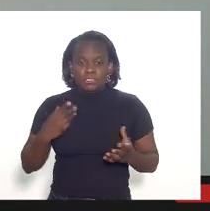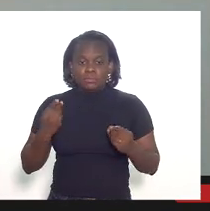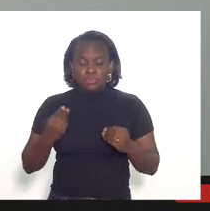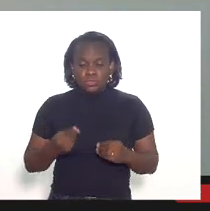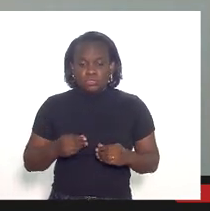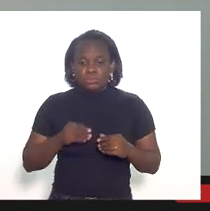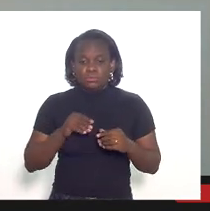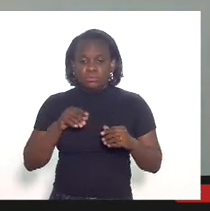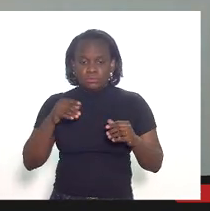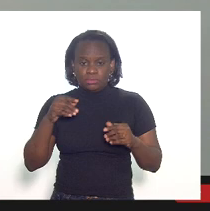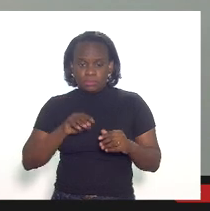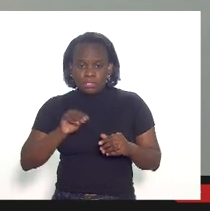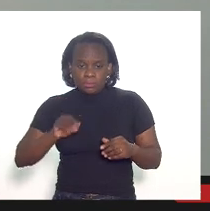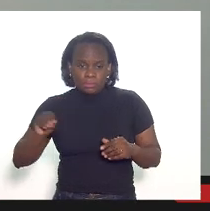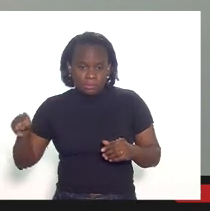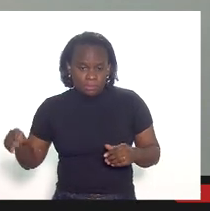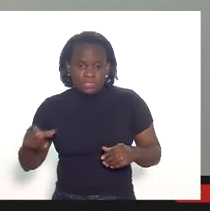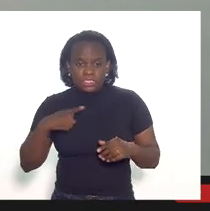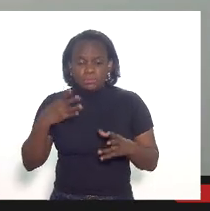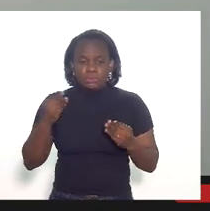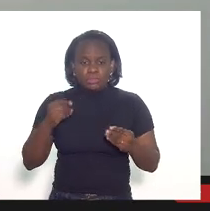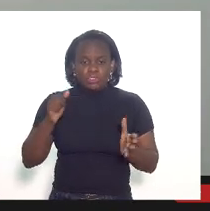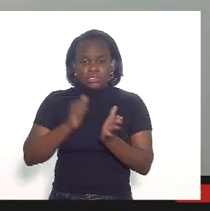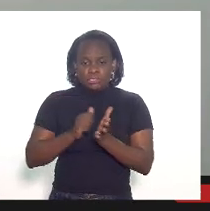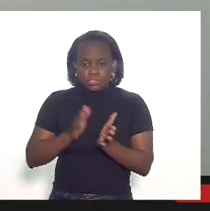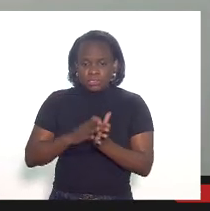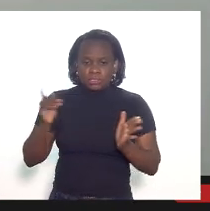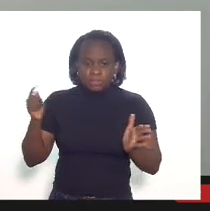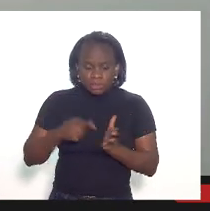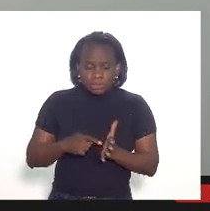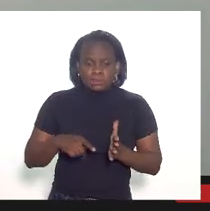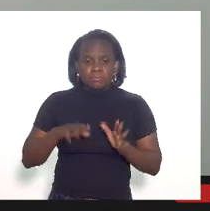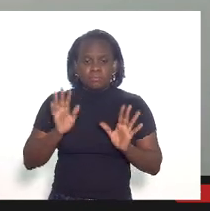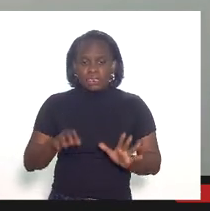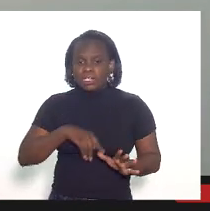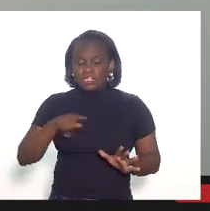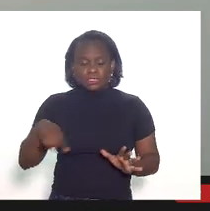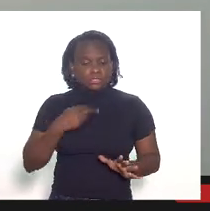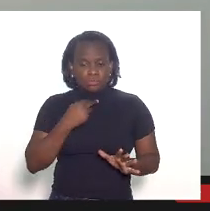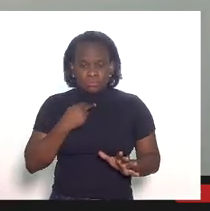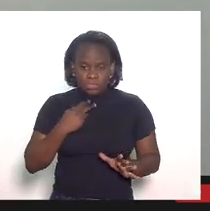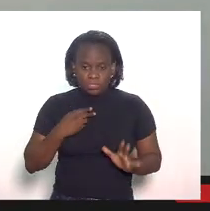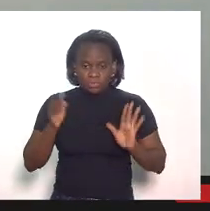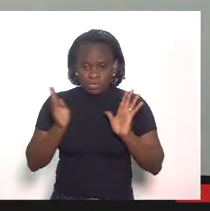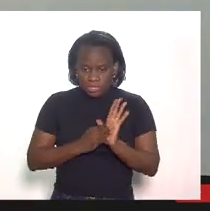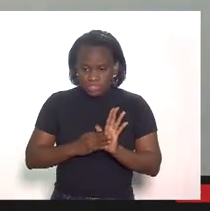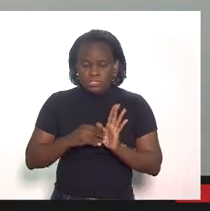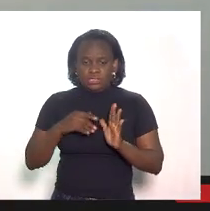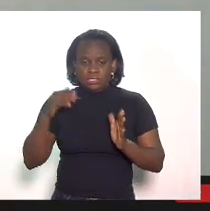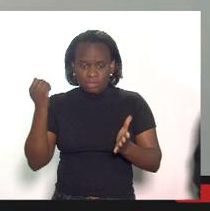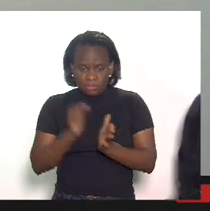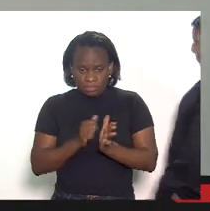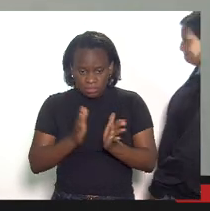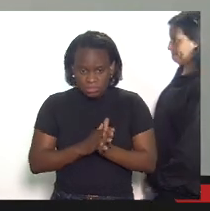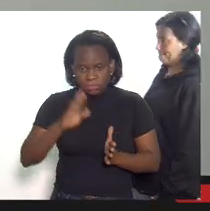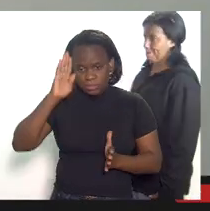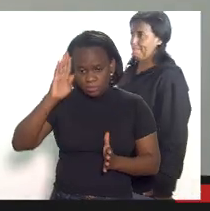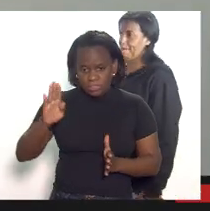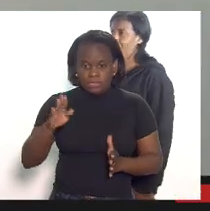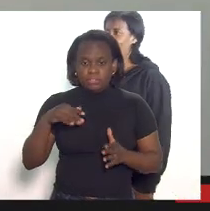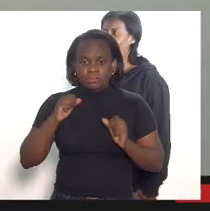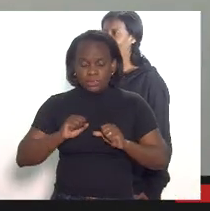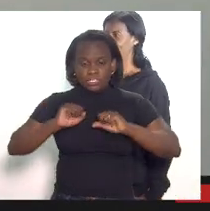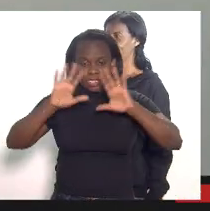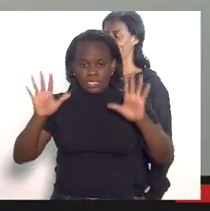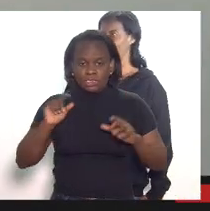prorrogação hoje nós temos elevado número de autos de infração por não atendimento então embora nós não possamos constituir autos de infração de obrigação principal eu tenho que deixar muito